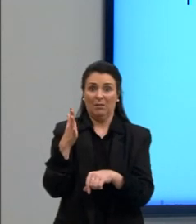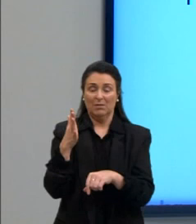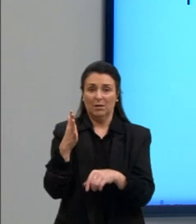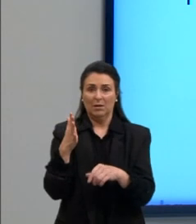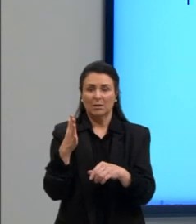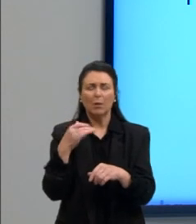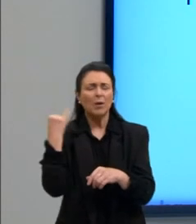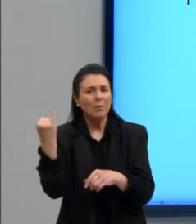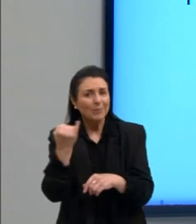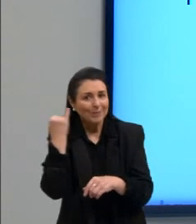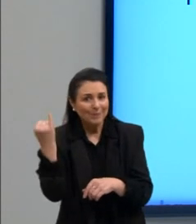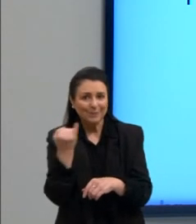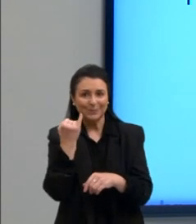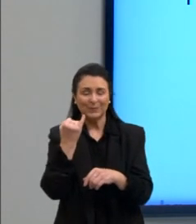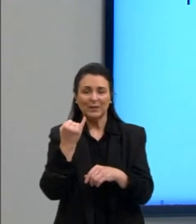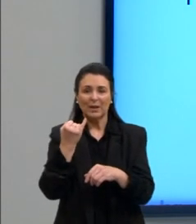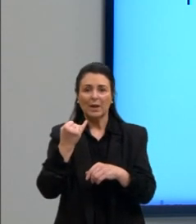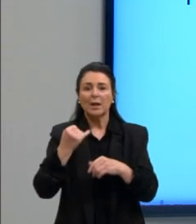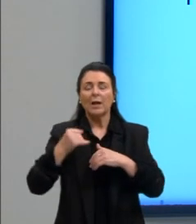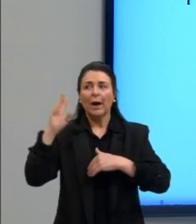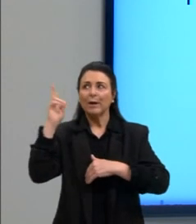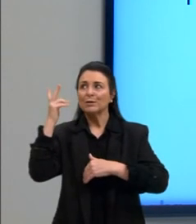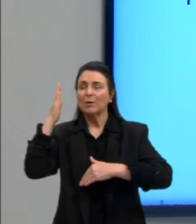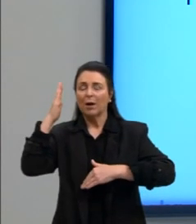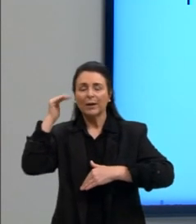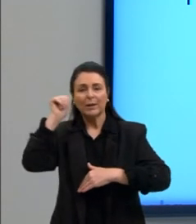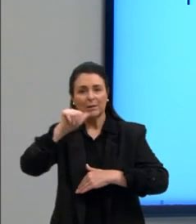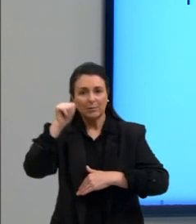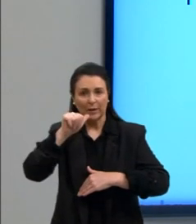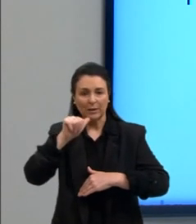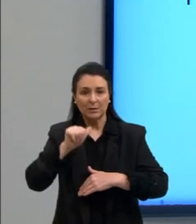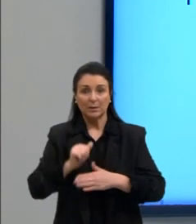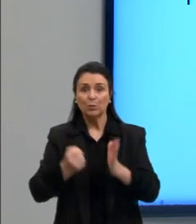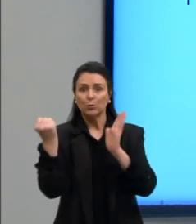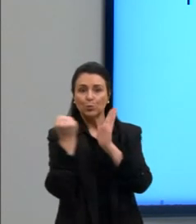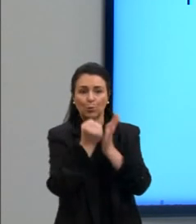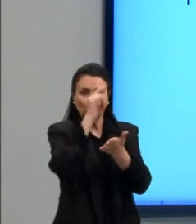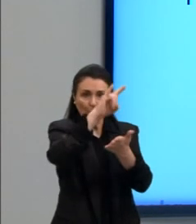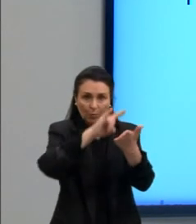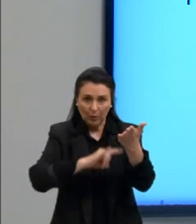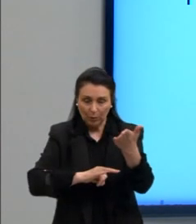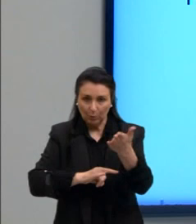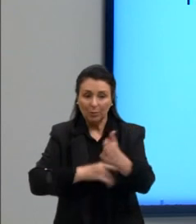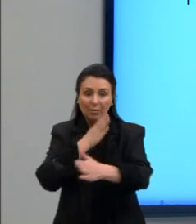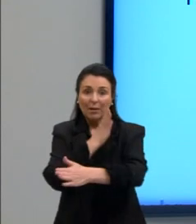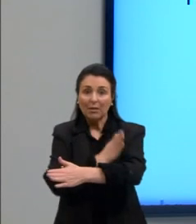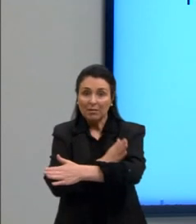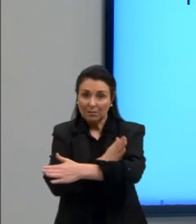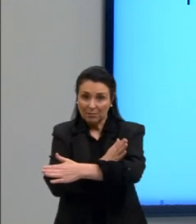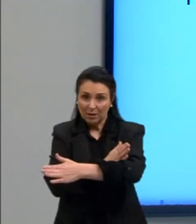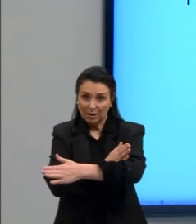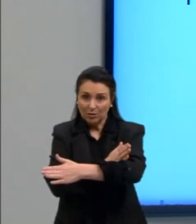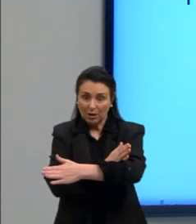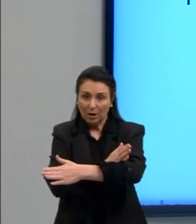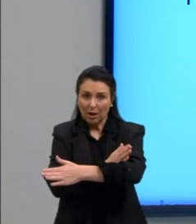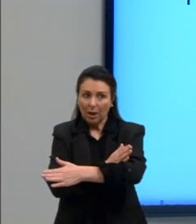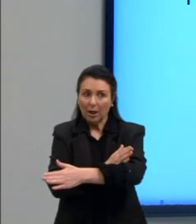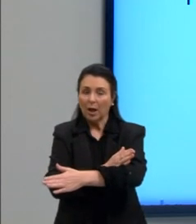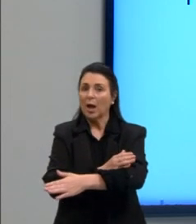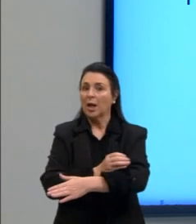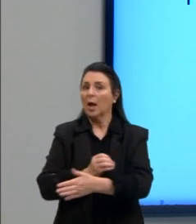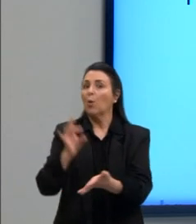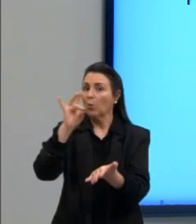uma história das mulheres sobre esse período. E essa documentação, então, da Idade Média, ela é em grande parte oficial,